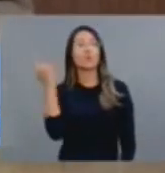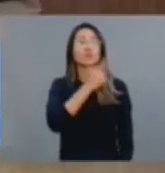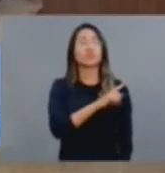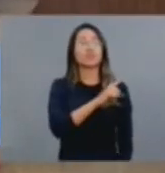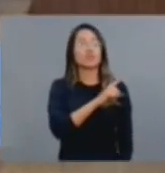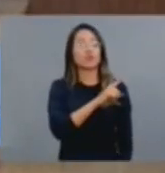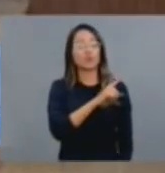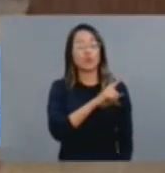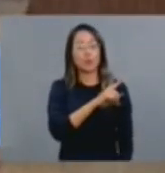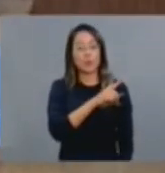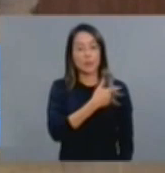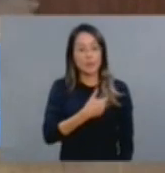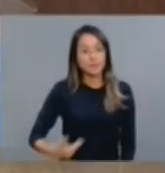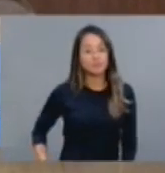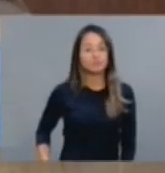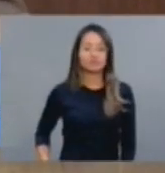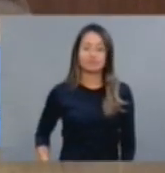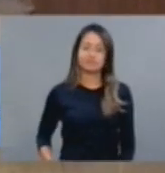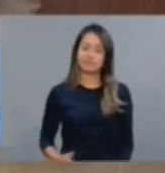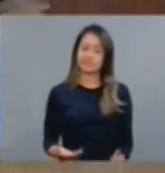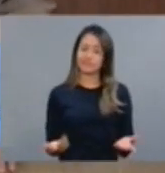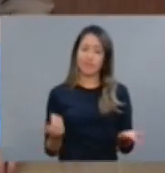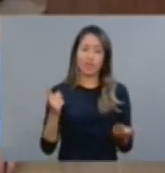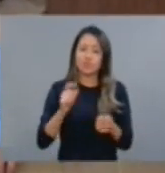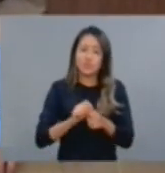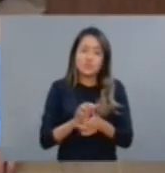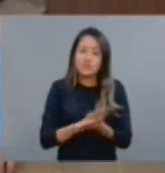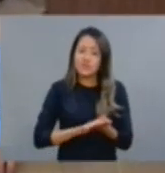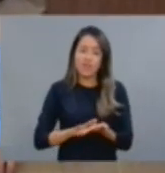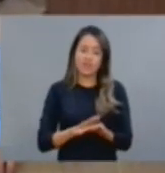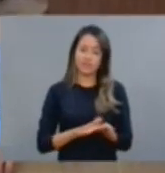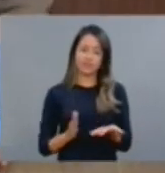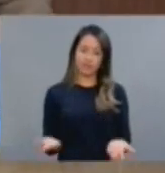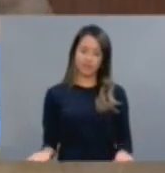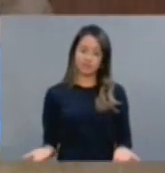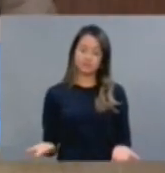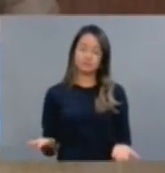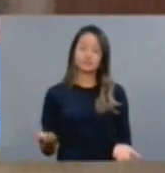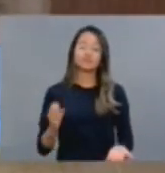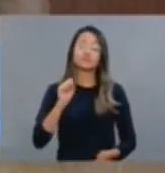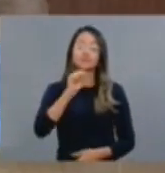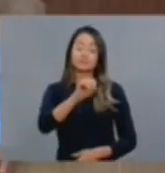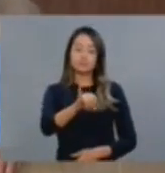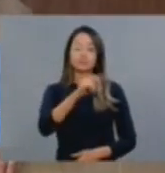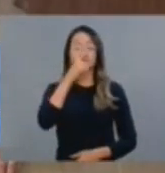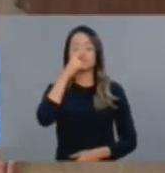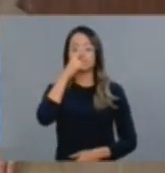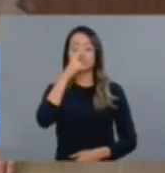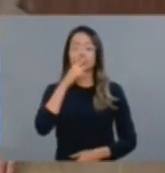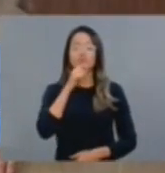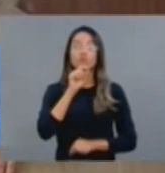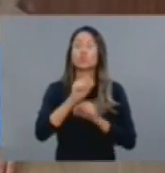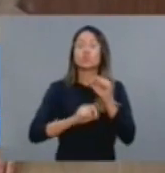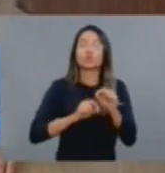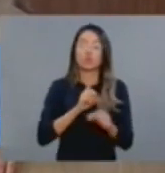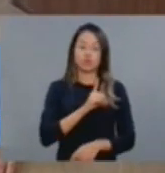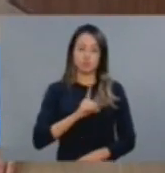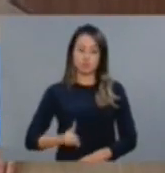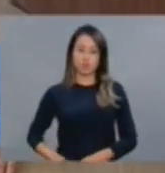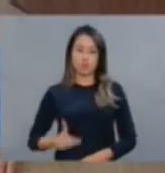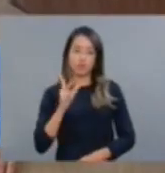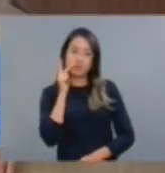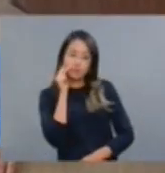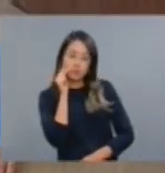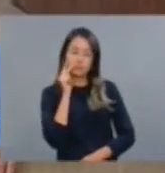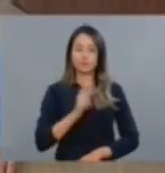o dinheiro tem, exclusivamente para isso. E se a gente for avançar mais, foi colocado aqui pelo deputado Heitor